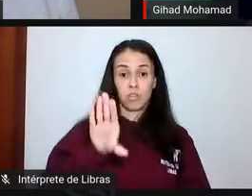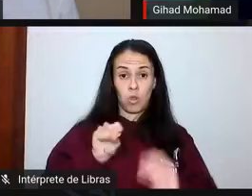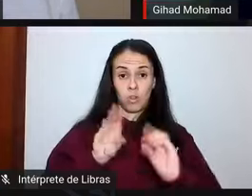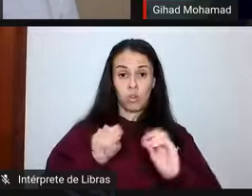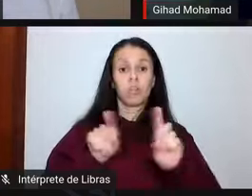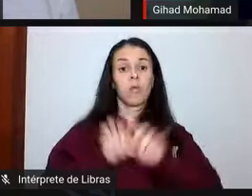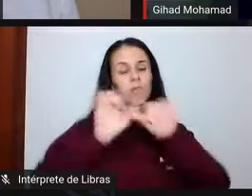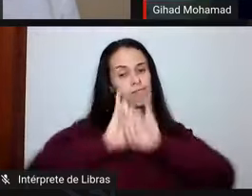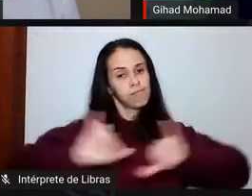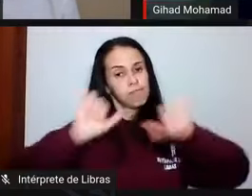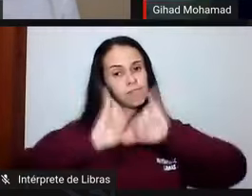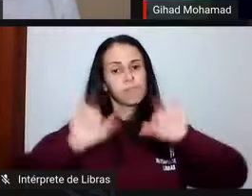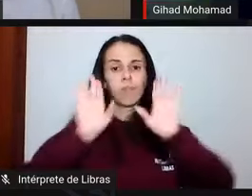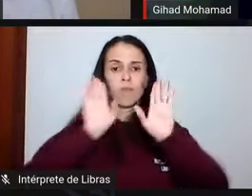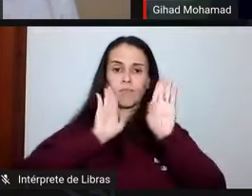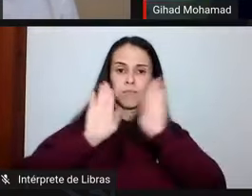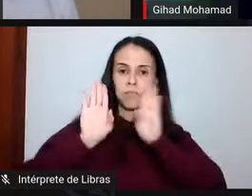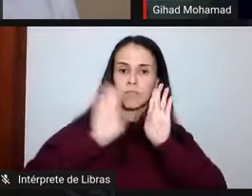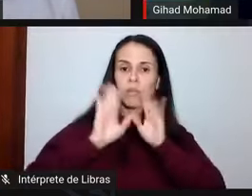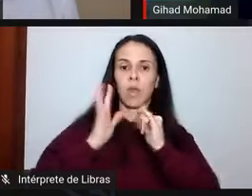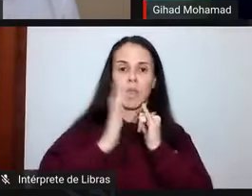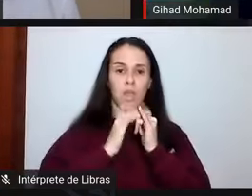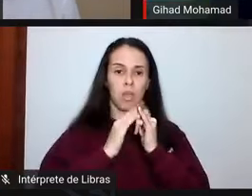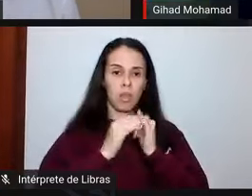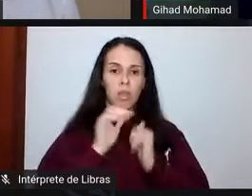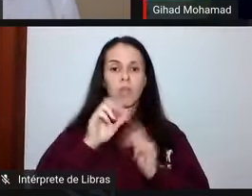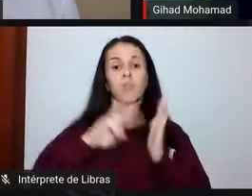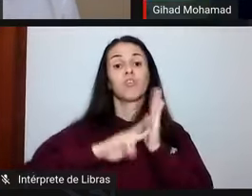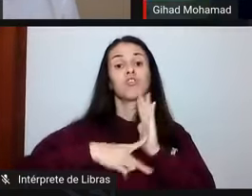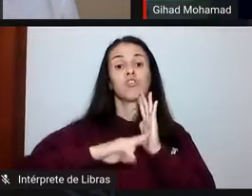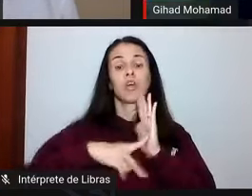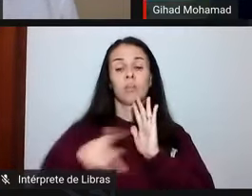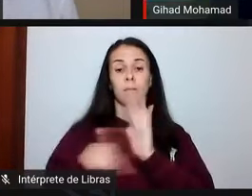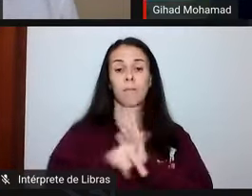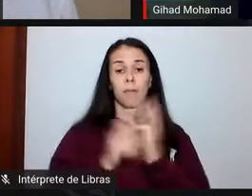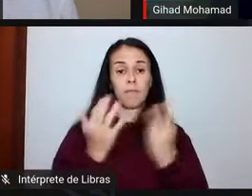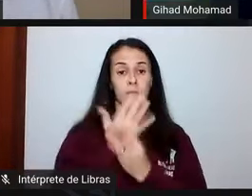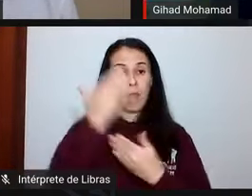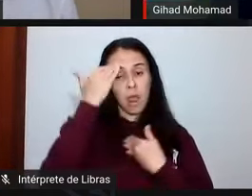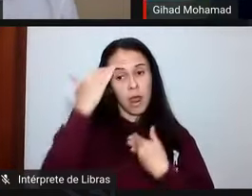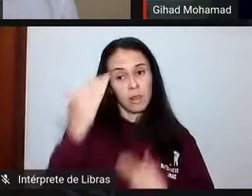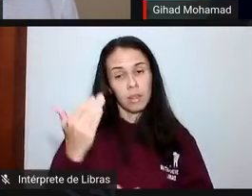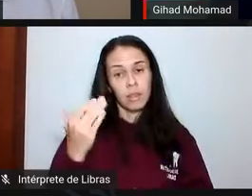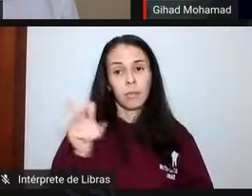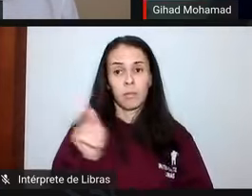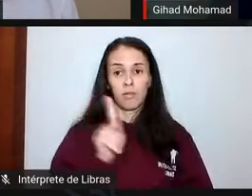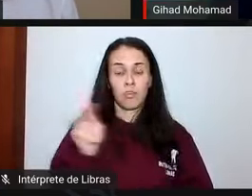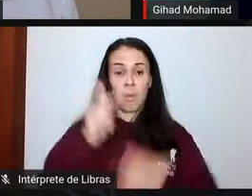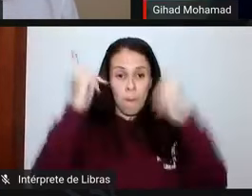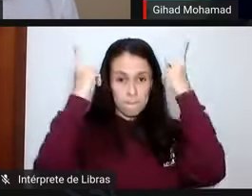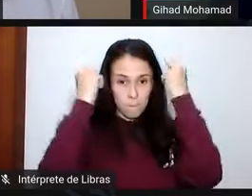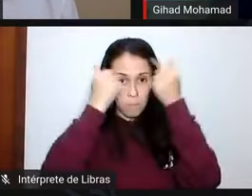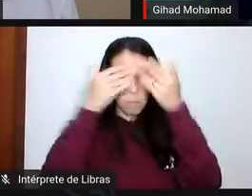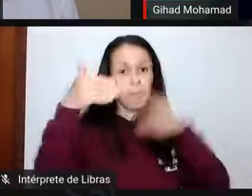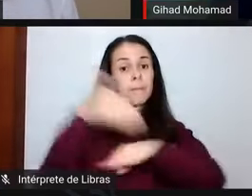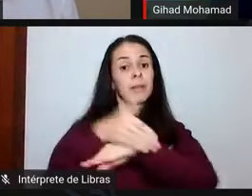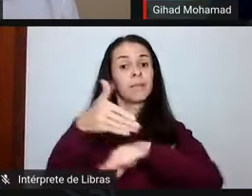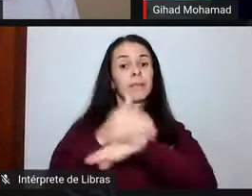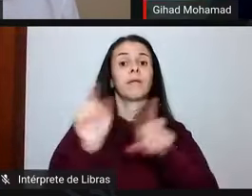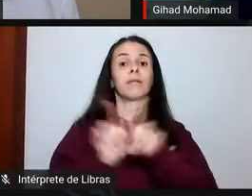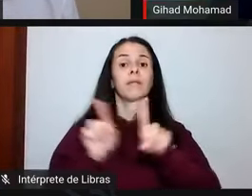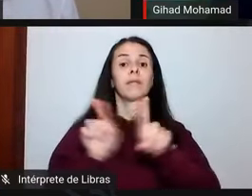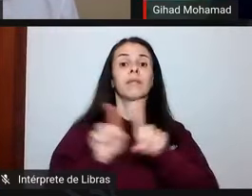divulgada no Face do YouTube e Seduvismo. Então, agradeço novamente professor Bruno pela participação e pela